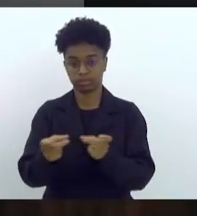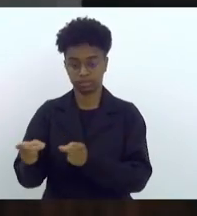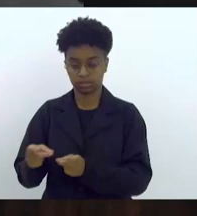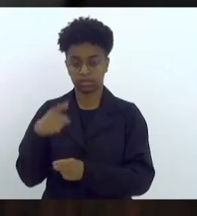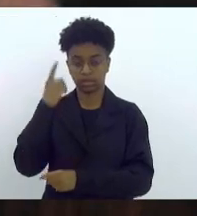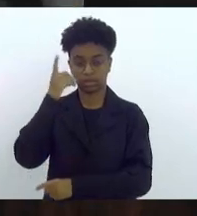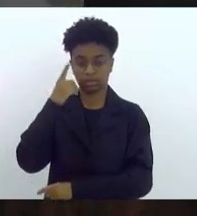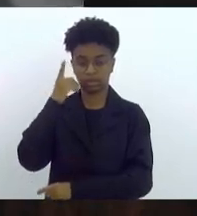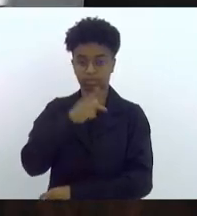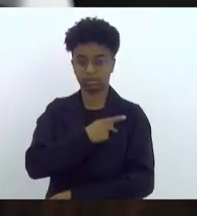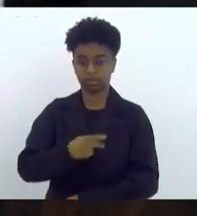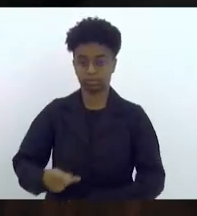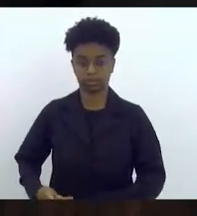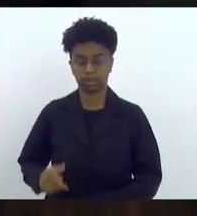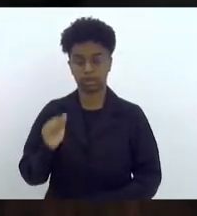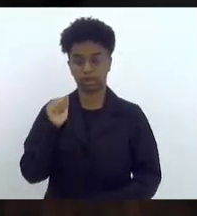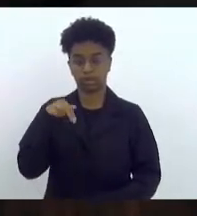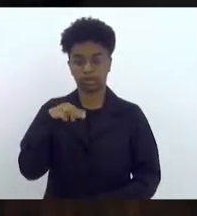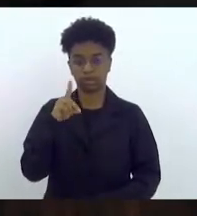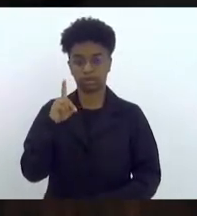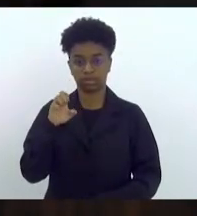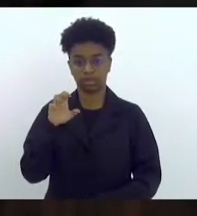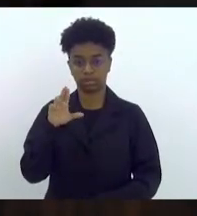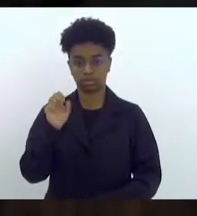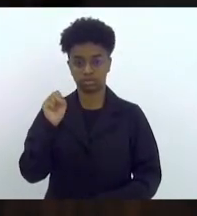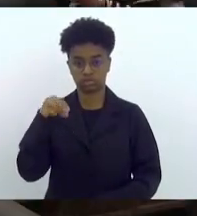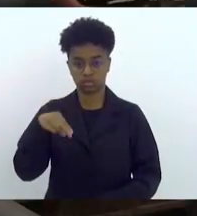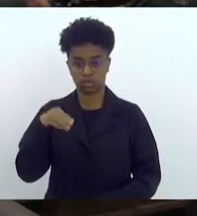o deputado presidente Anderson Moraes.